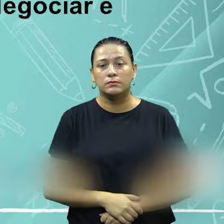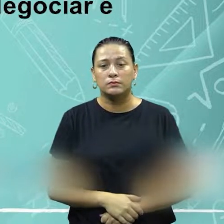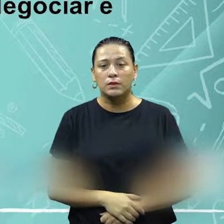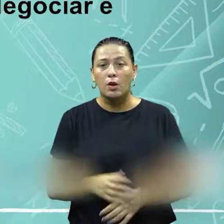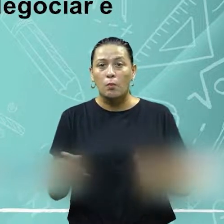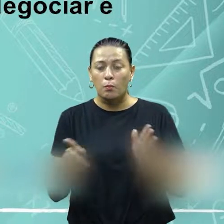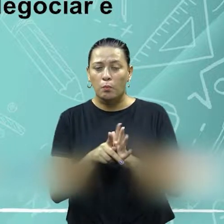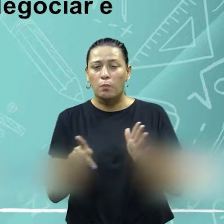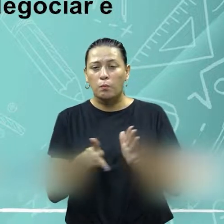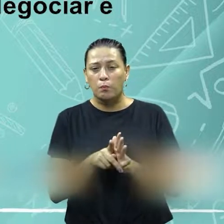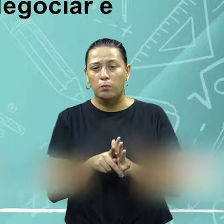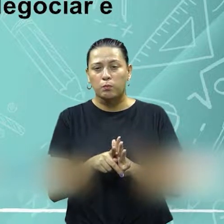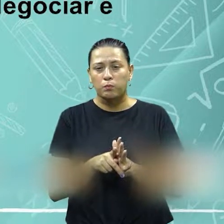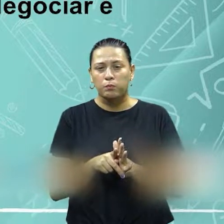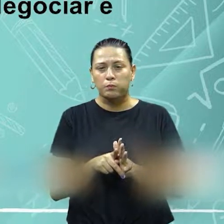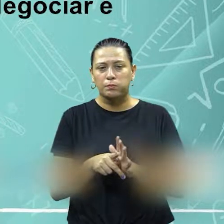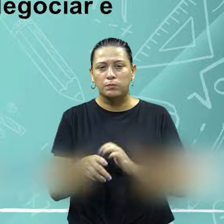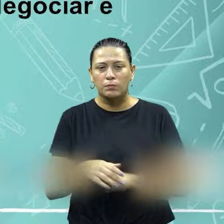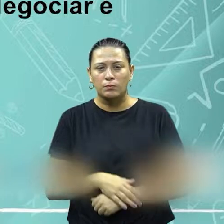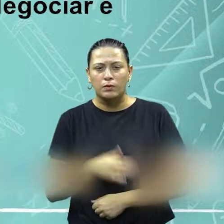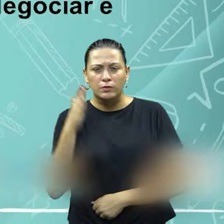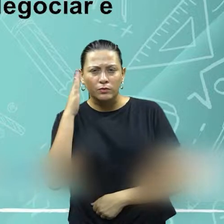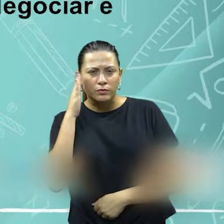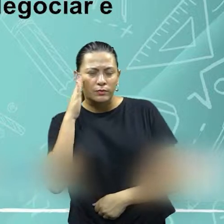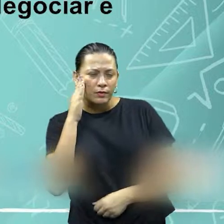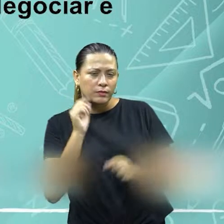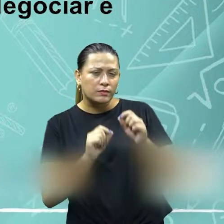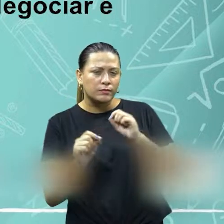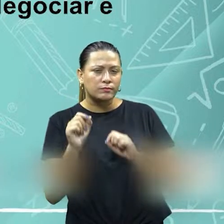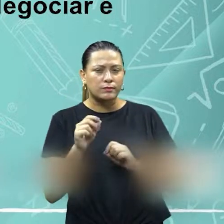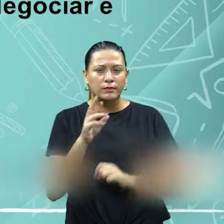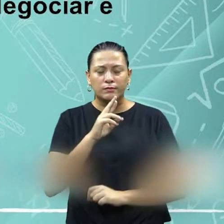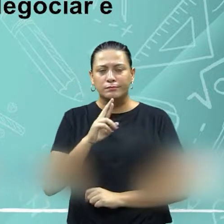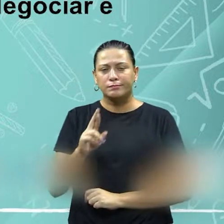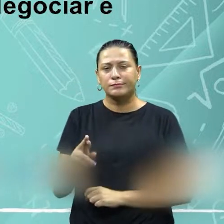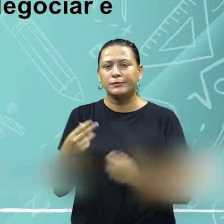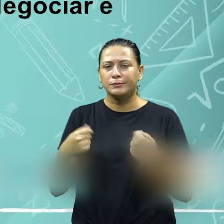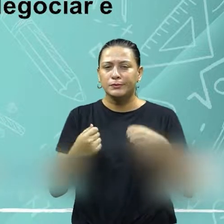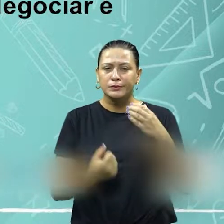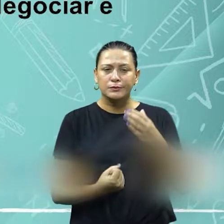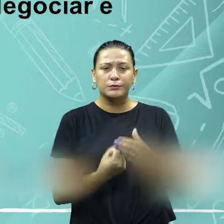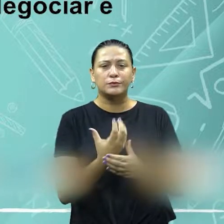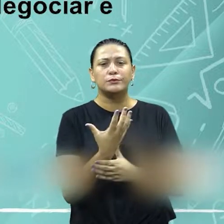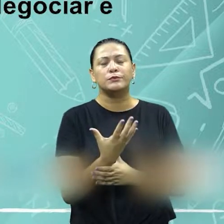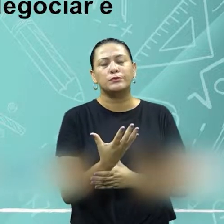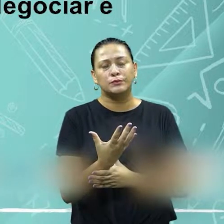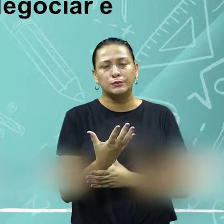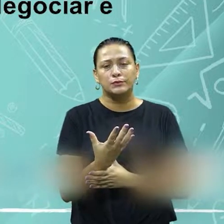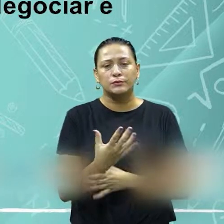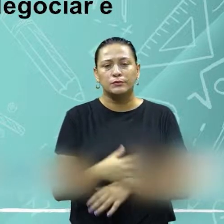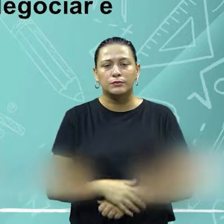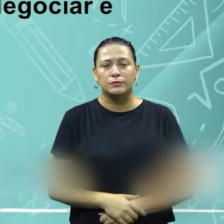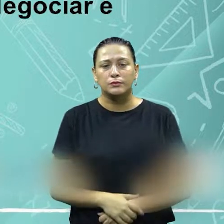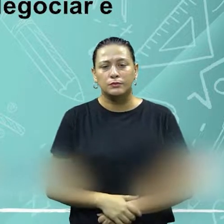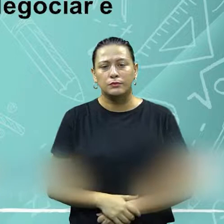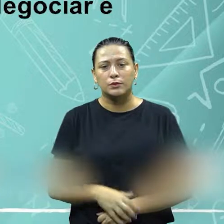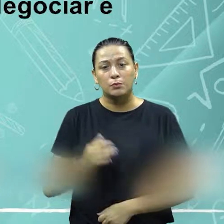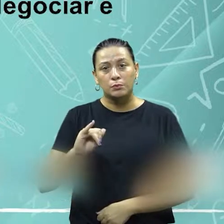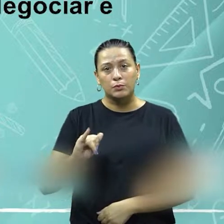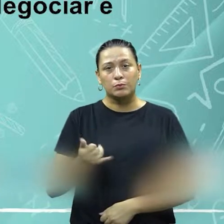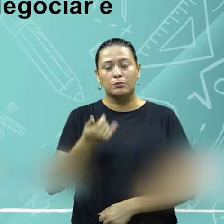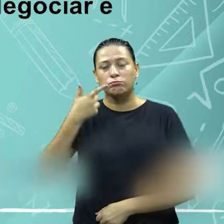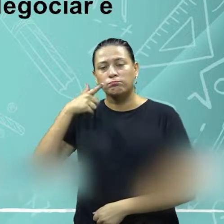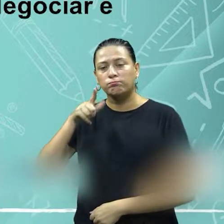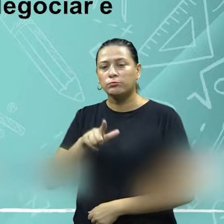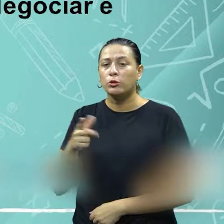deve partir de uma premissa de que os resultados devem gerar e proporcionar ganhos às partes.